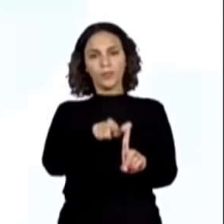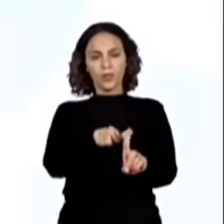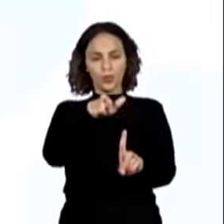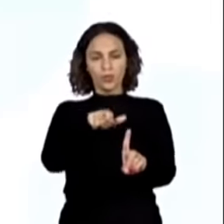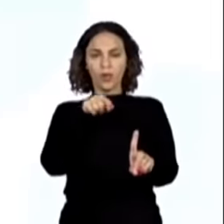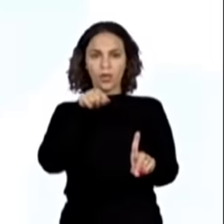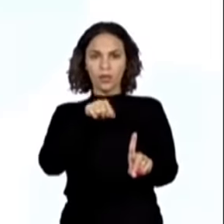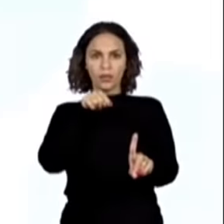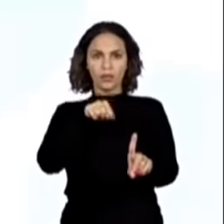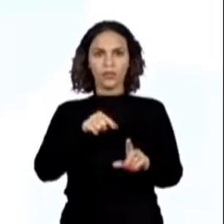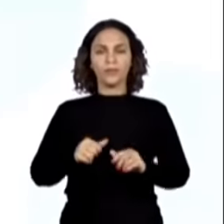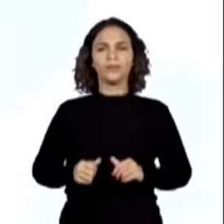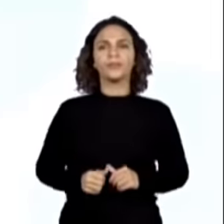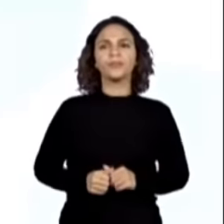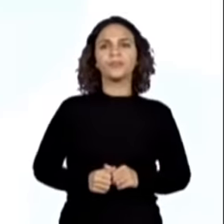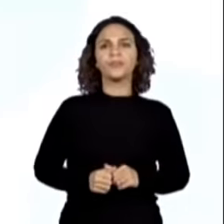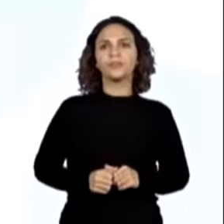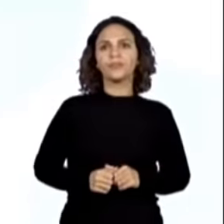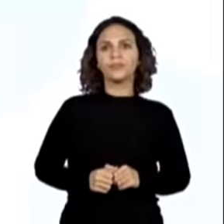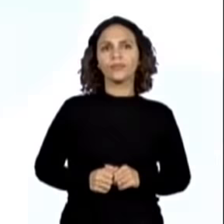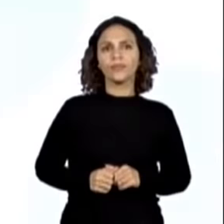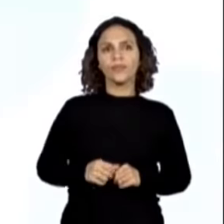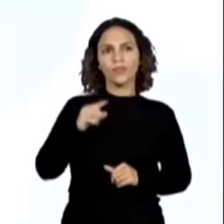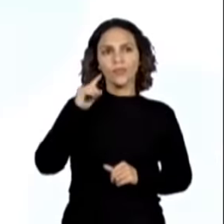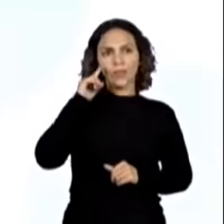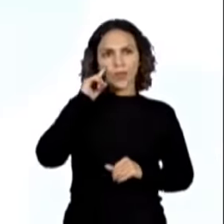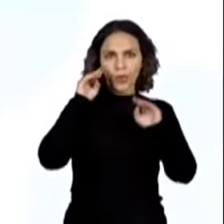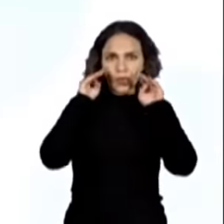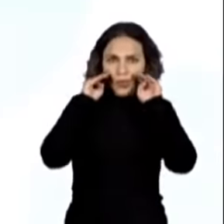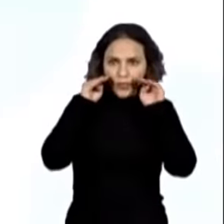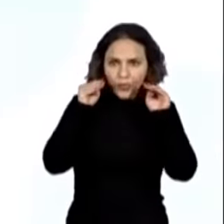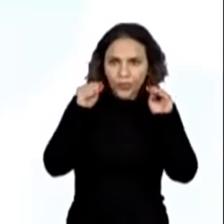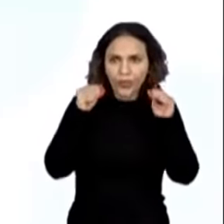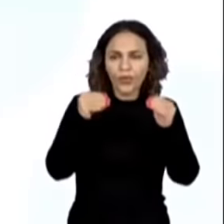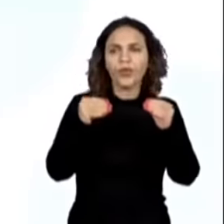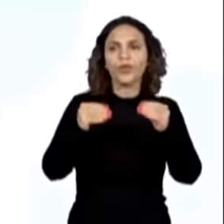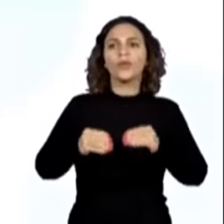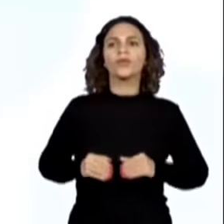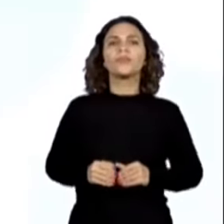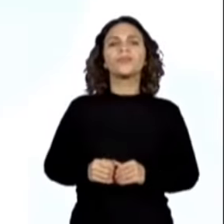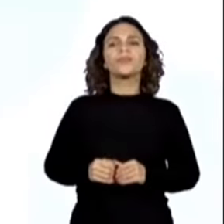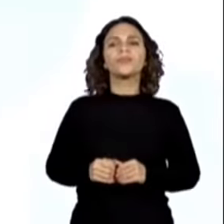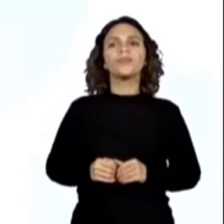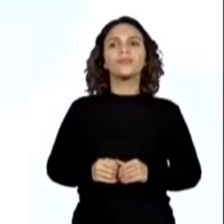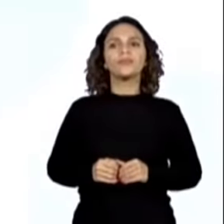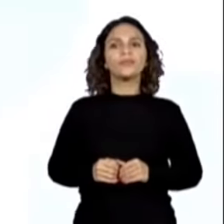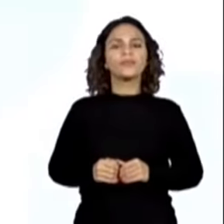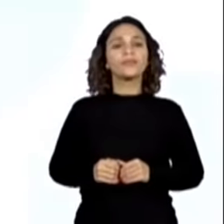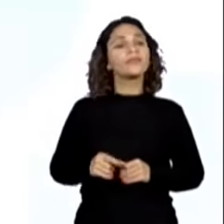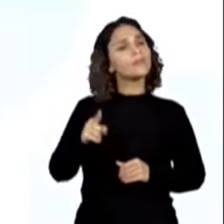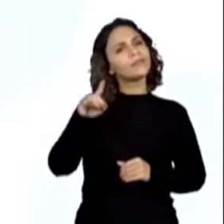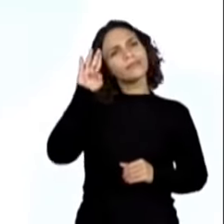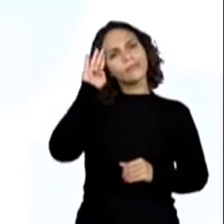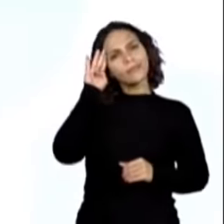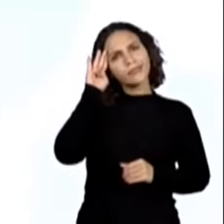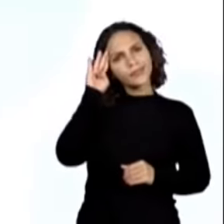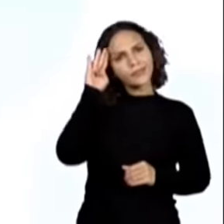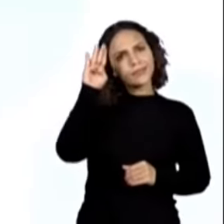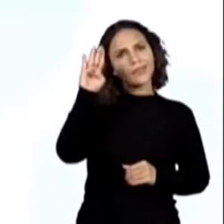Vou colocar aqui o foco, que nos acompanhará nas aulas. É fundamental